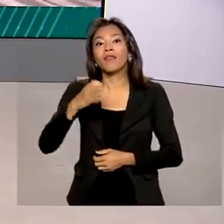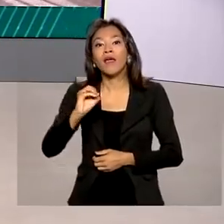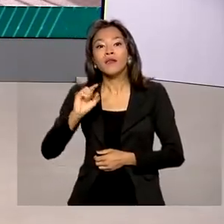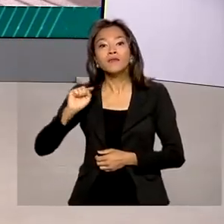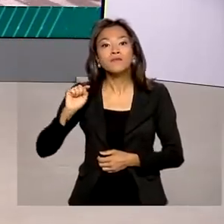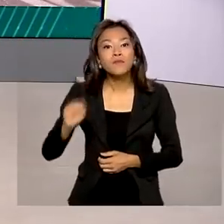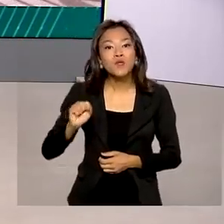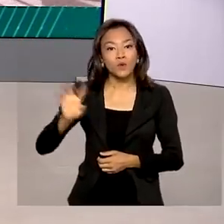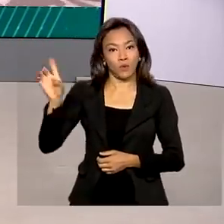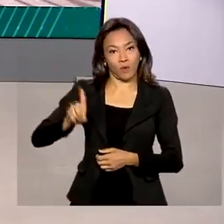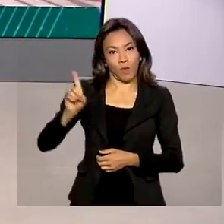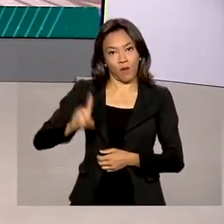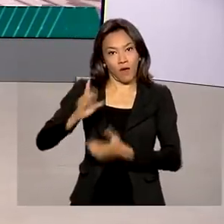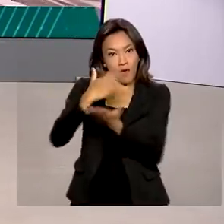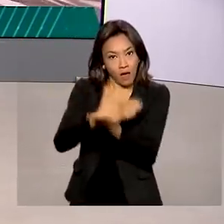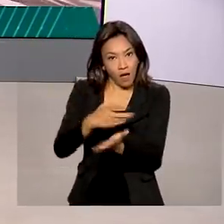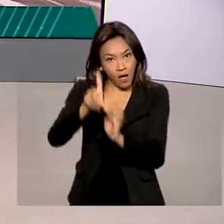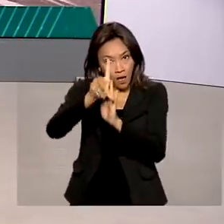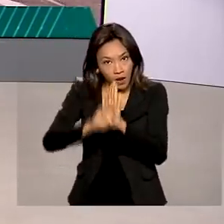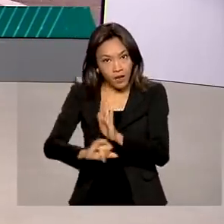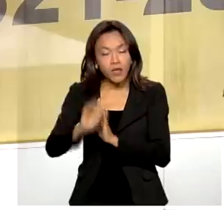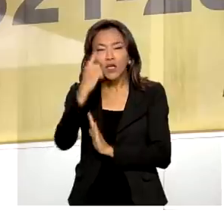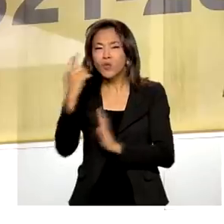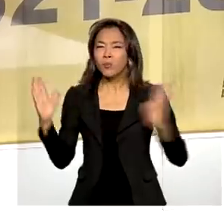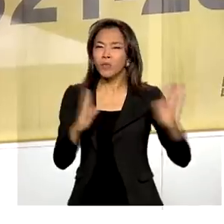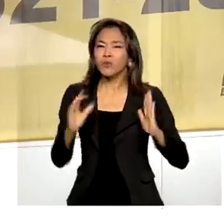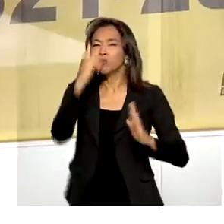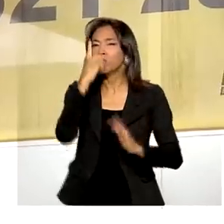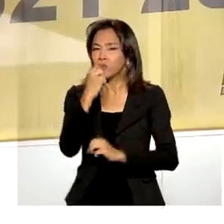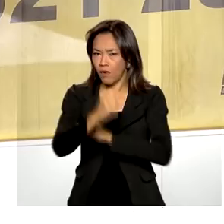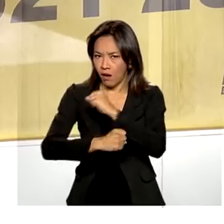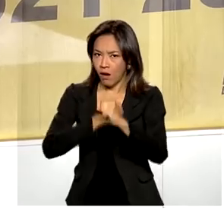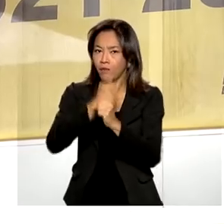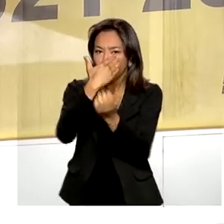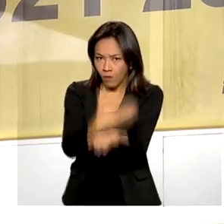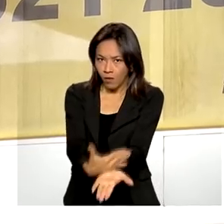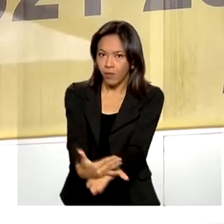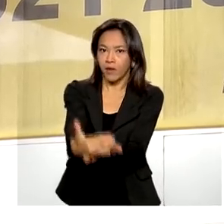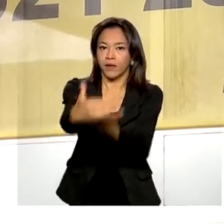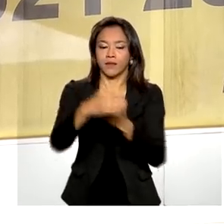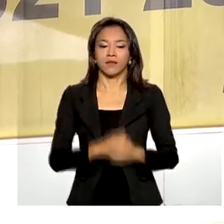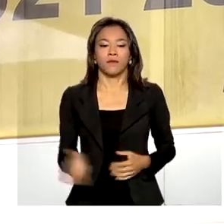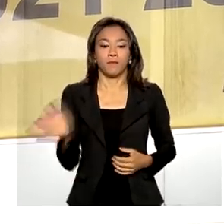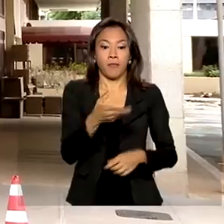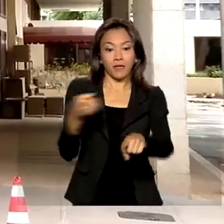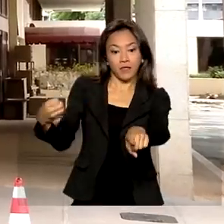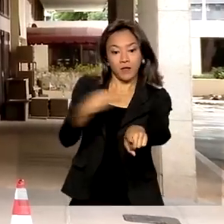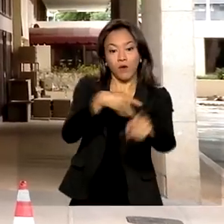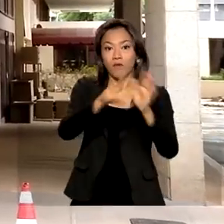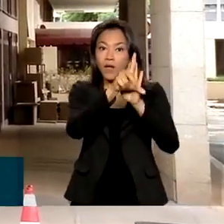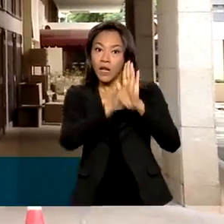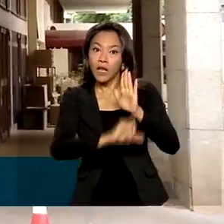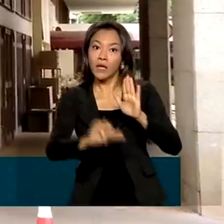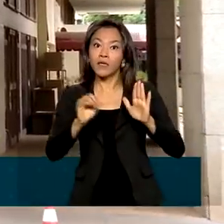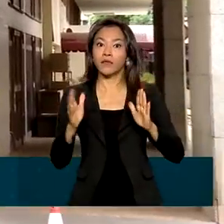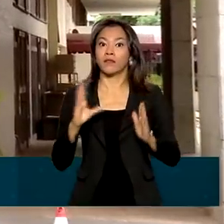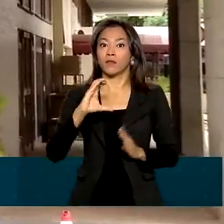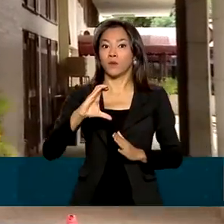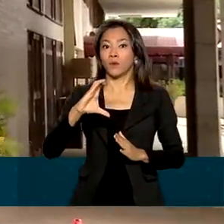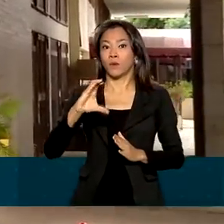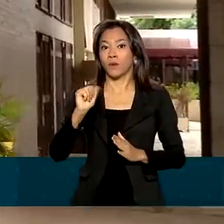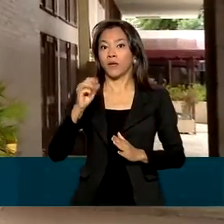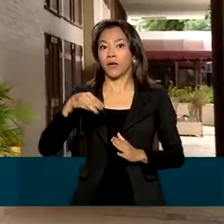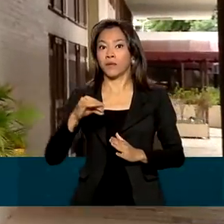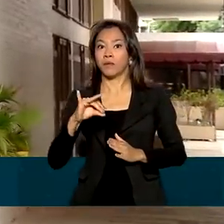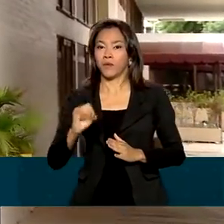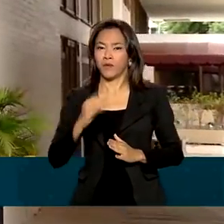A lei entra em vigor em um ano. Com a nova legislação do câmbio, vai ficar mais fácil o uso